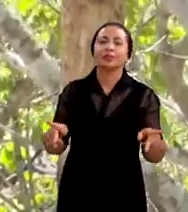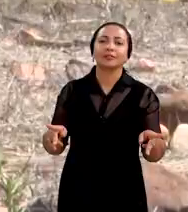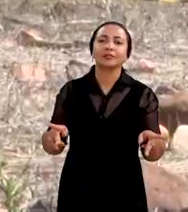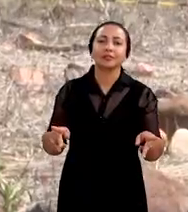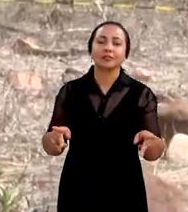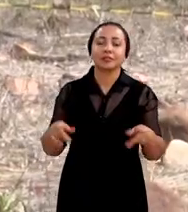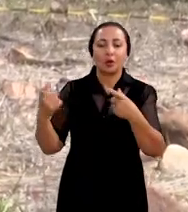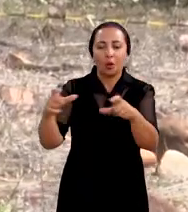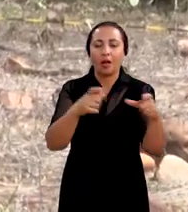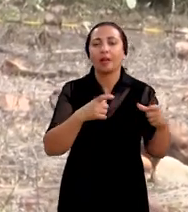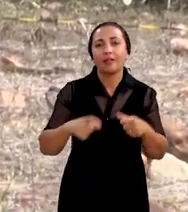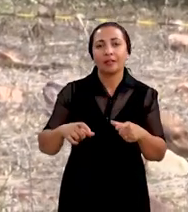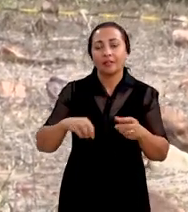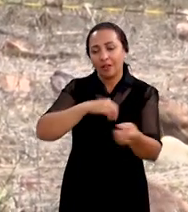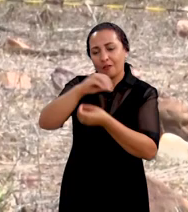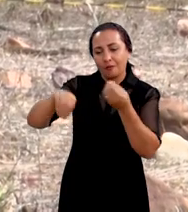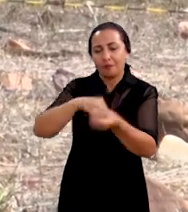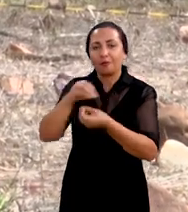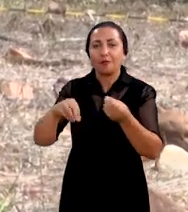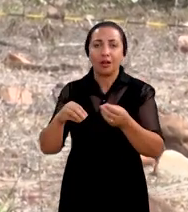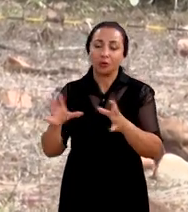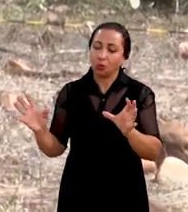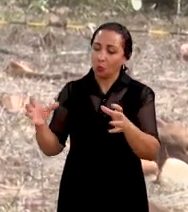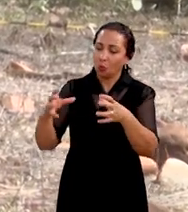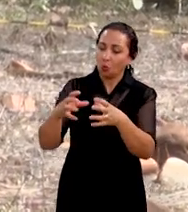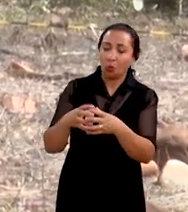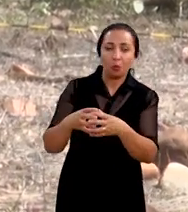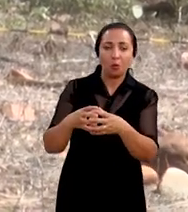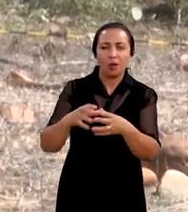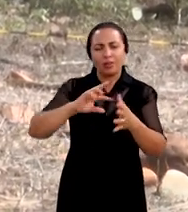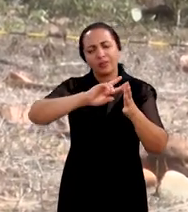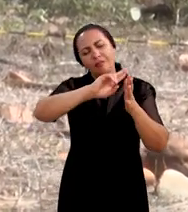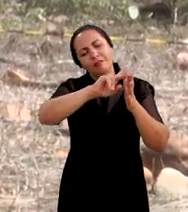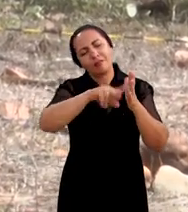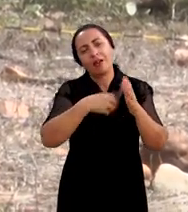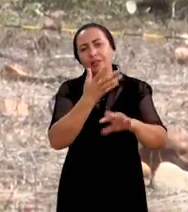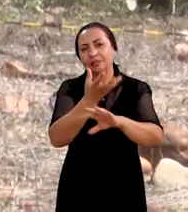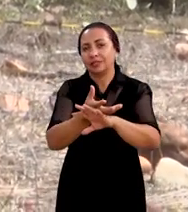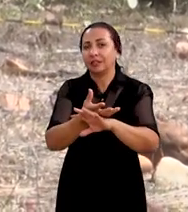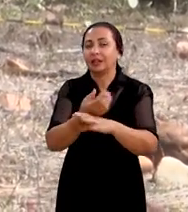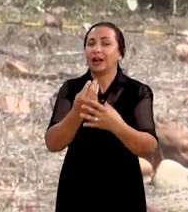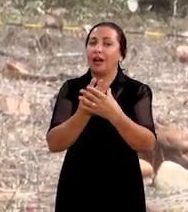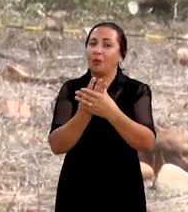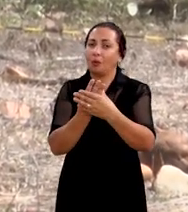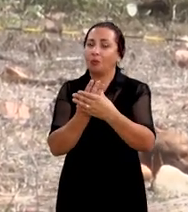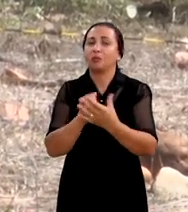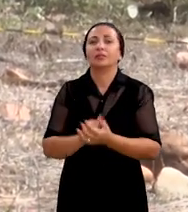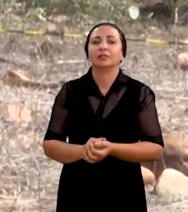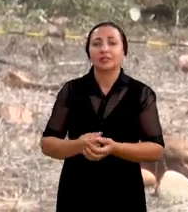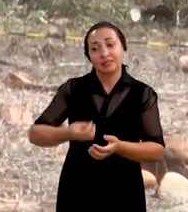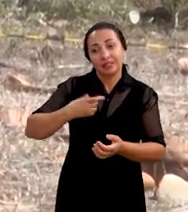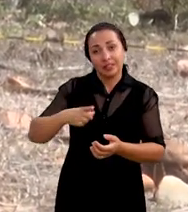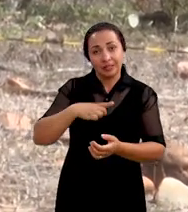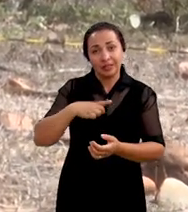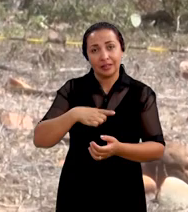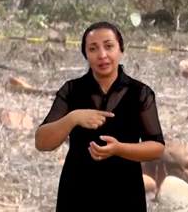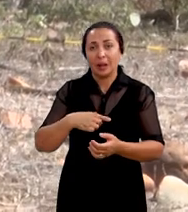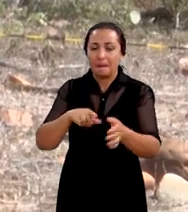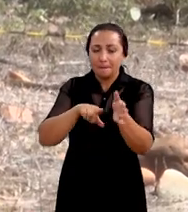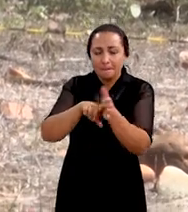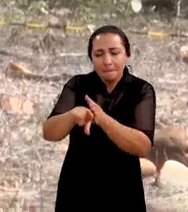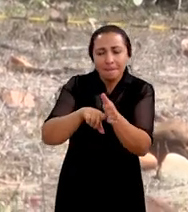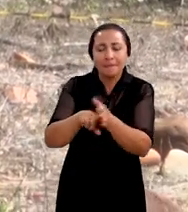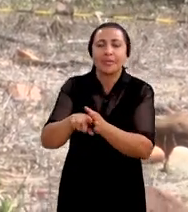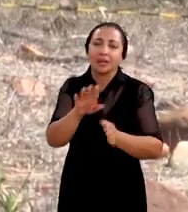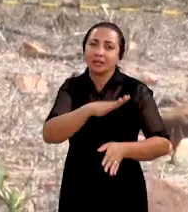recuperação, envolvendo uma equipe multidisciplinar da UFIS, que a gente tem pesquisas